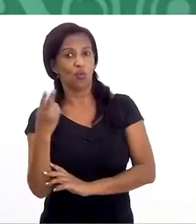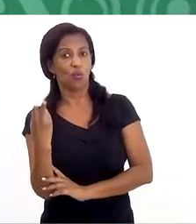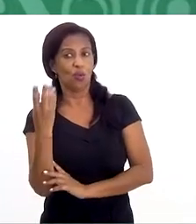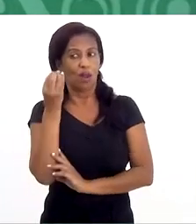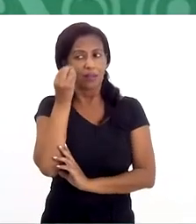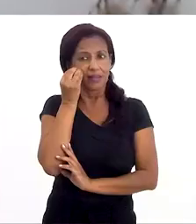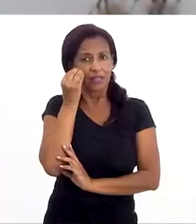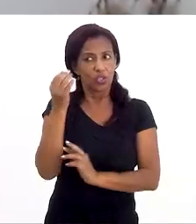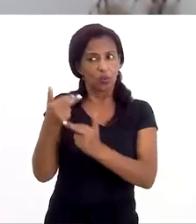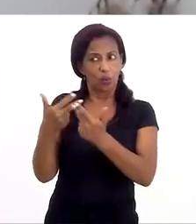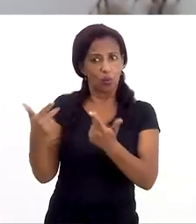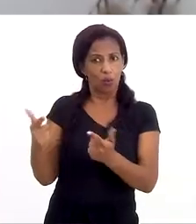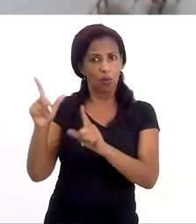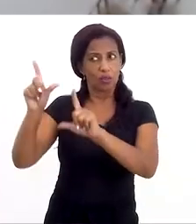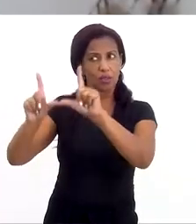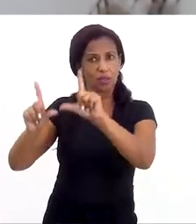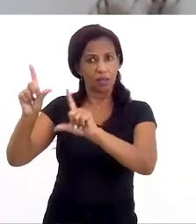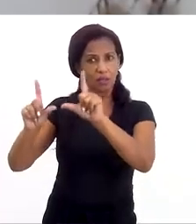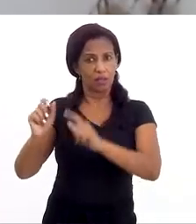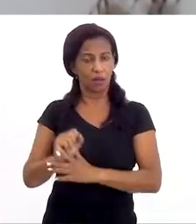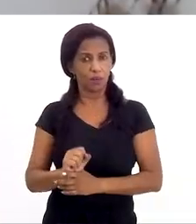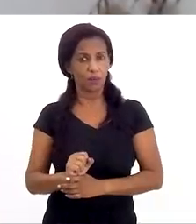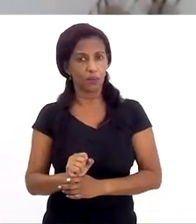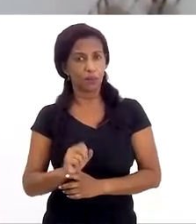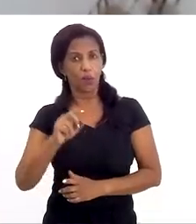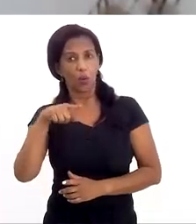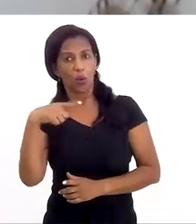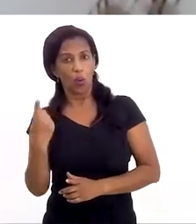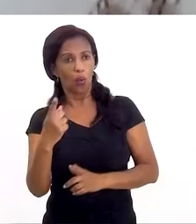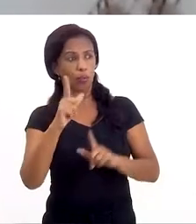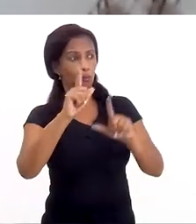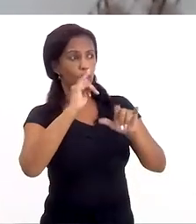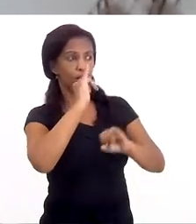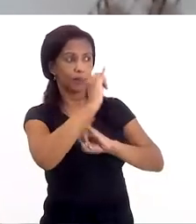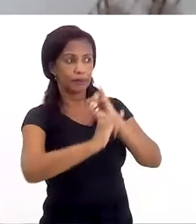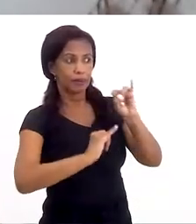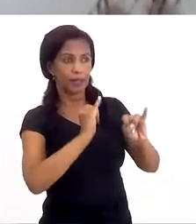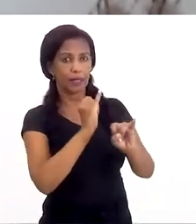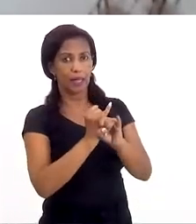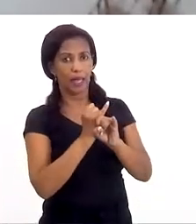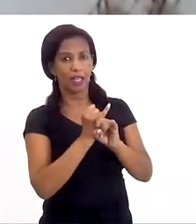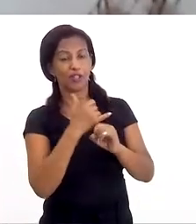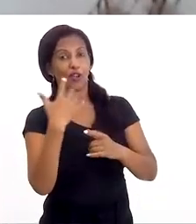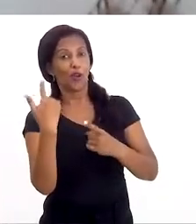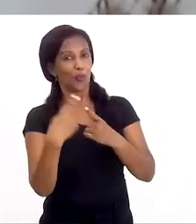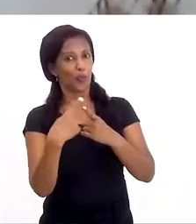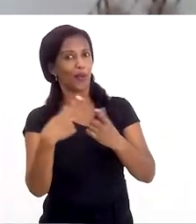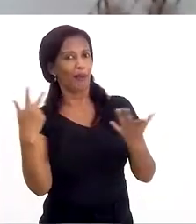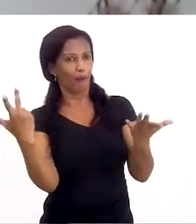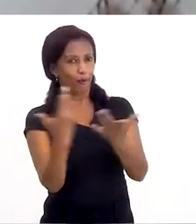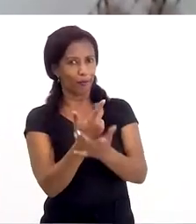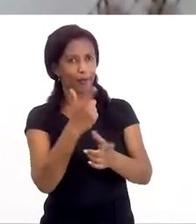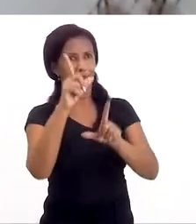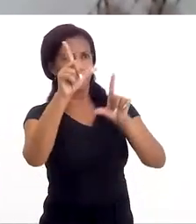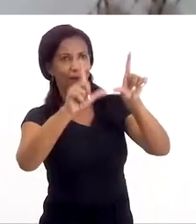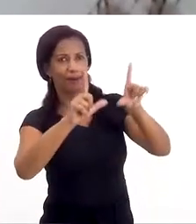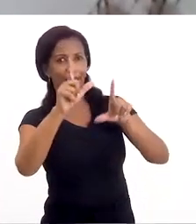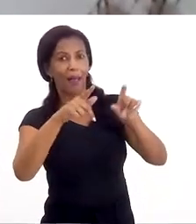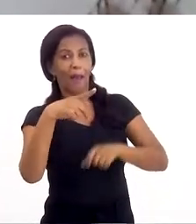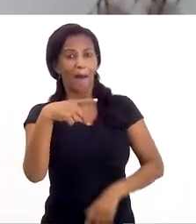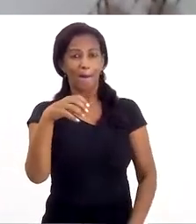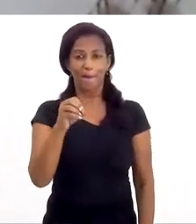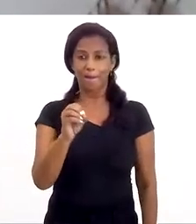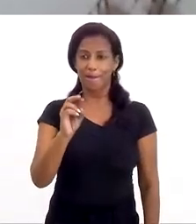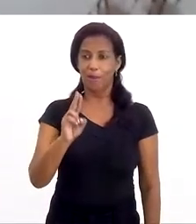ela assistiu alguma coisa na televisão, nas redes sociais, infelizmente, a erotização infantil, a